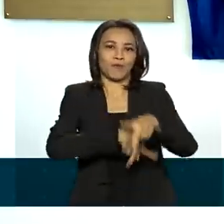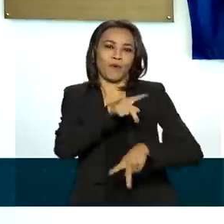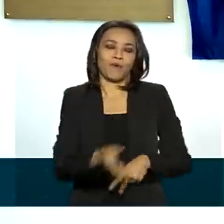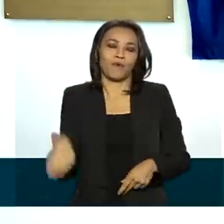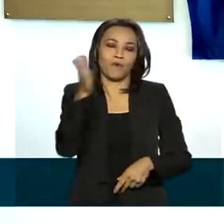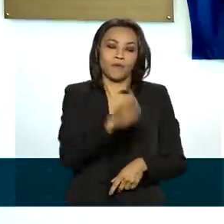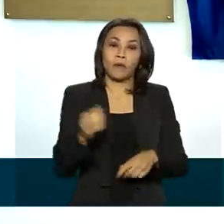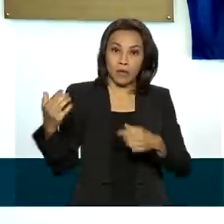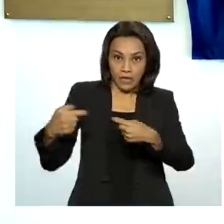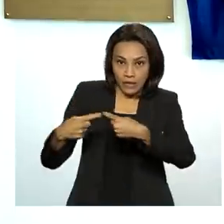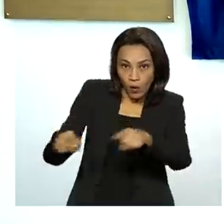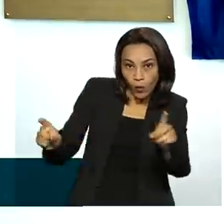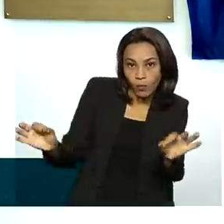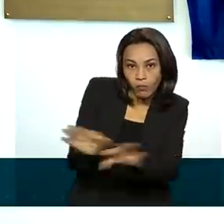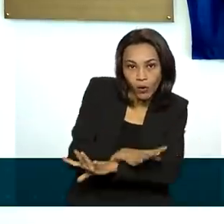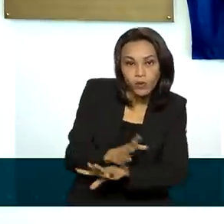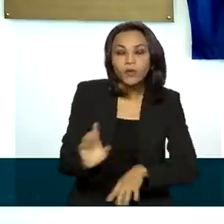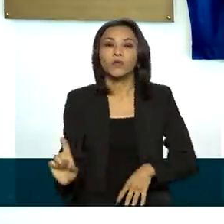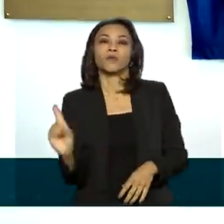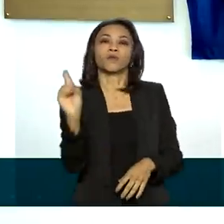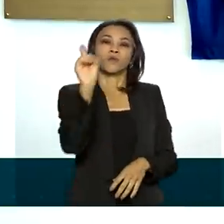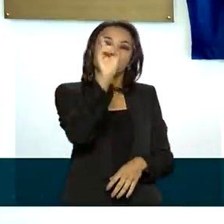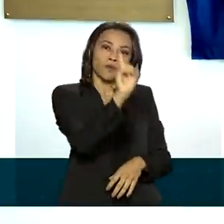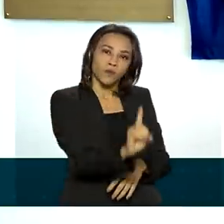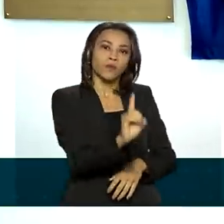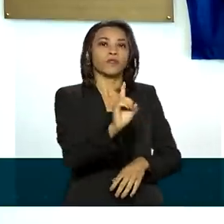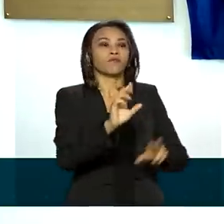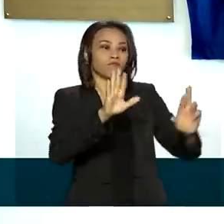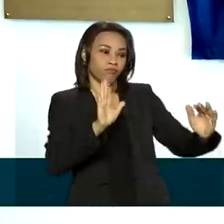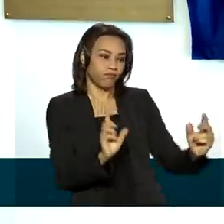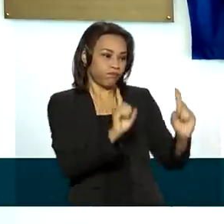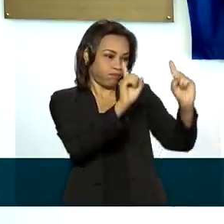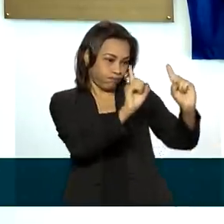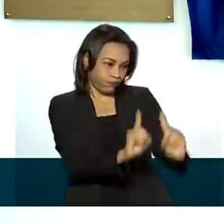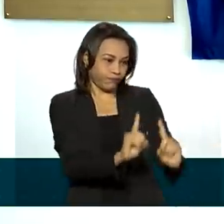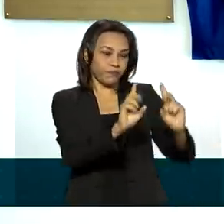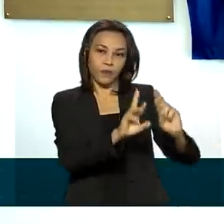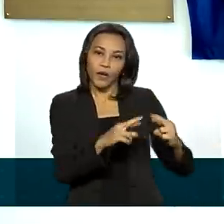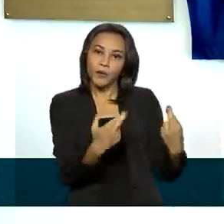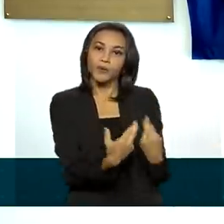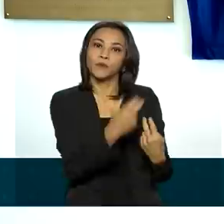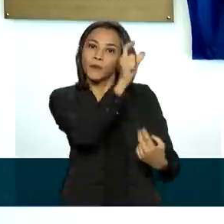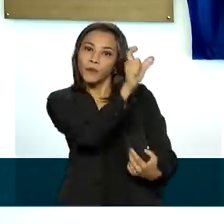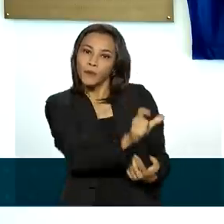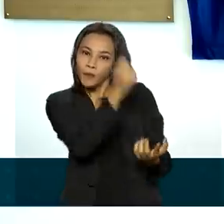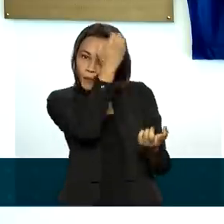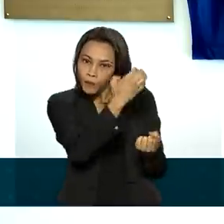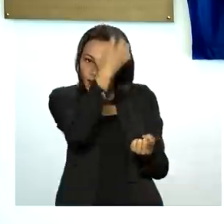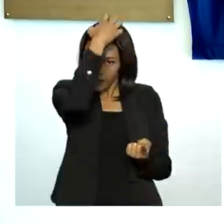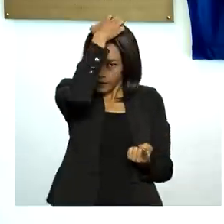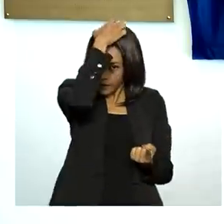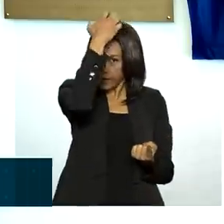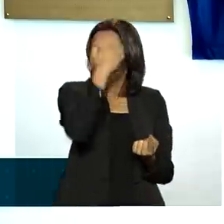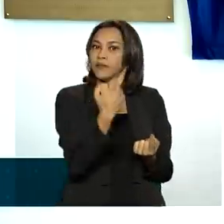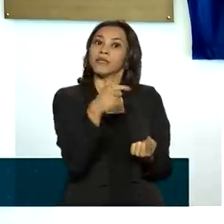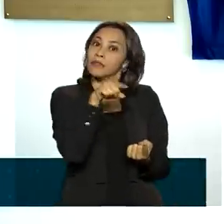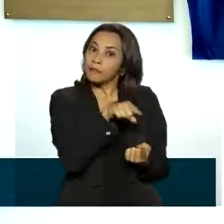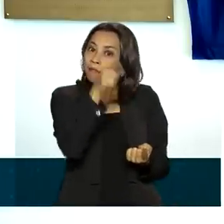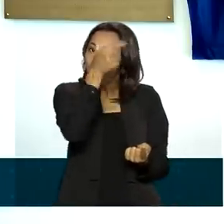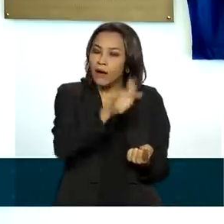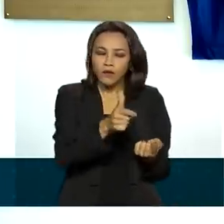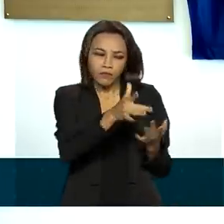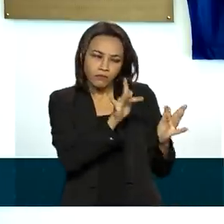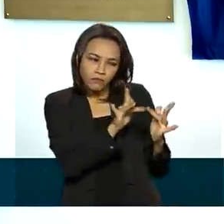Embaixada, o presidente Jair Bolsonaro se reuniu com o rei do Bahrein, Hamad Bin Issa Al-Khalifa. O encontro no Palácio Real marcou mais um passo